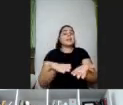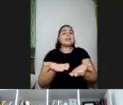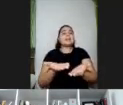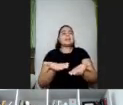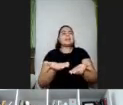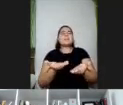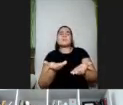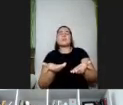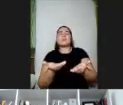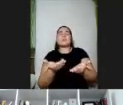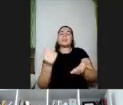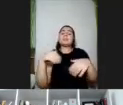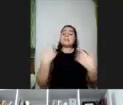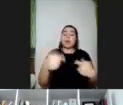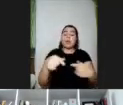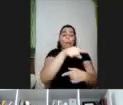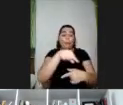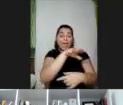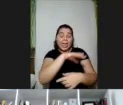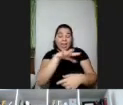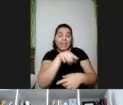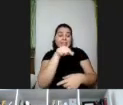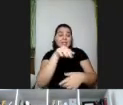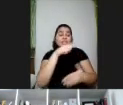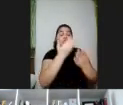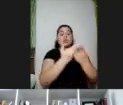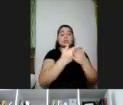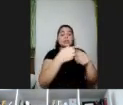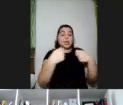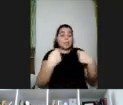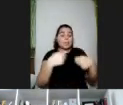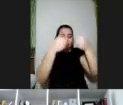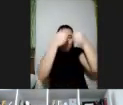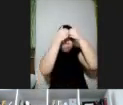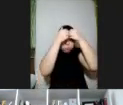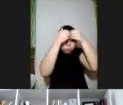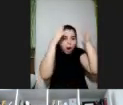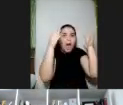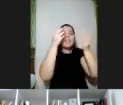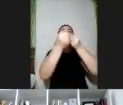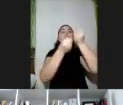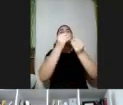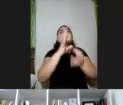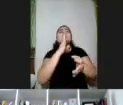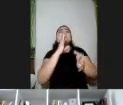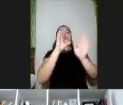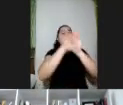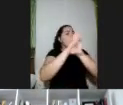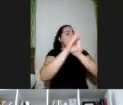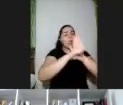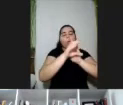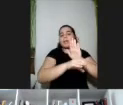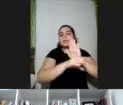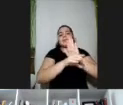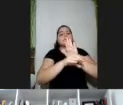esses estudantes precisam ampliar suas formas de conhecer os conceitos e os conteúdos que estão sendo